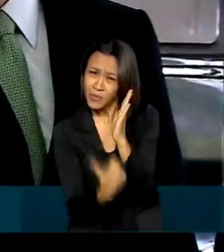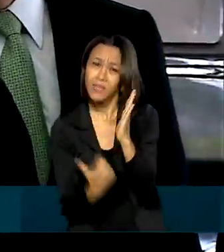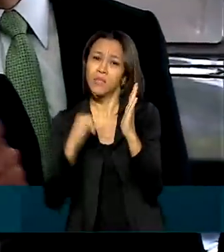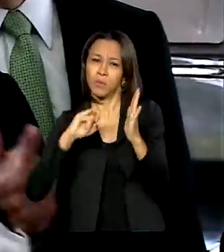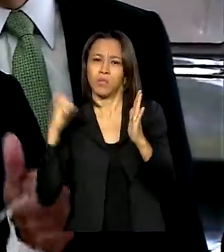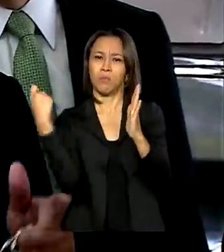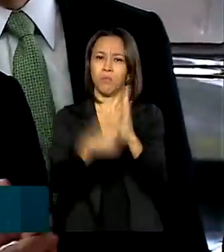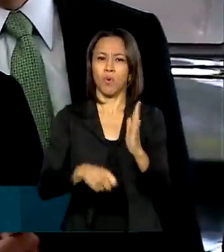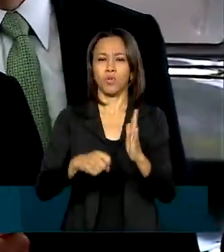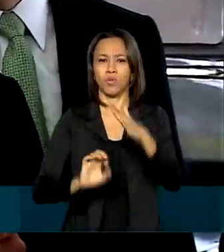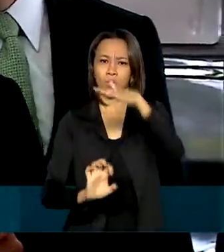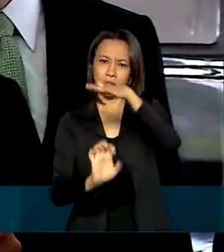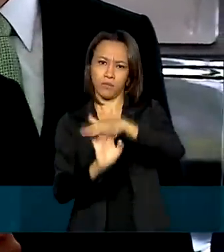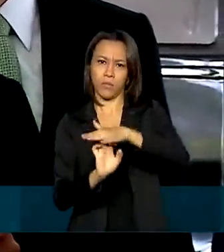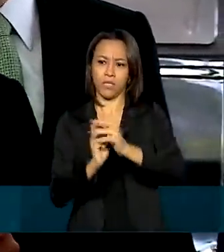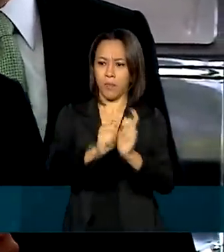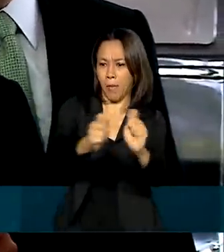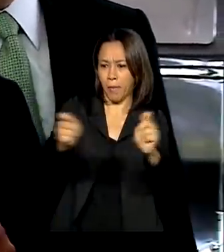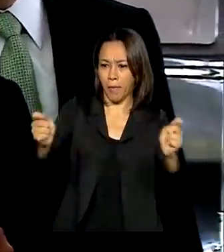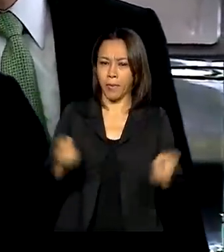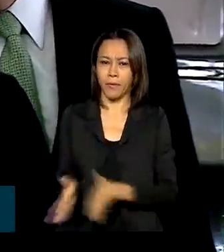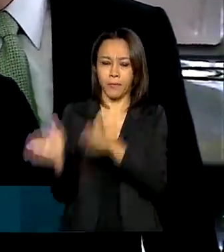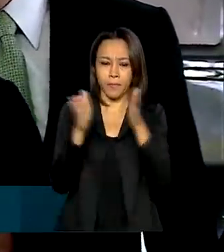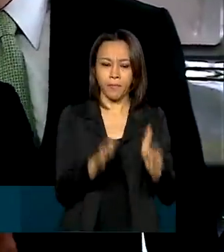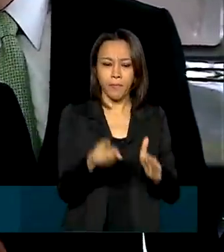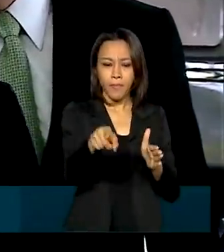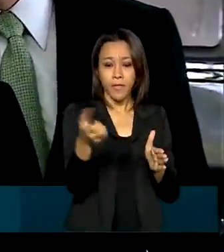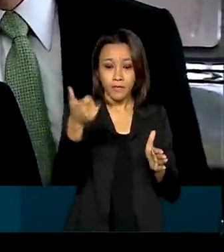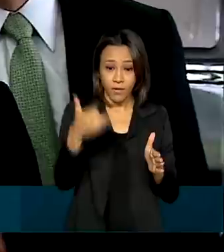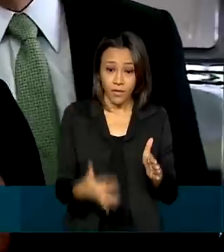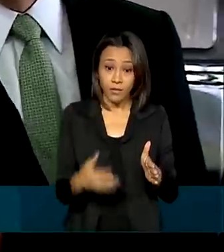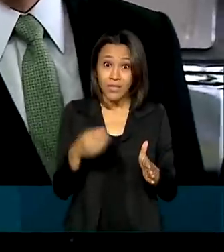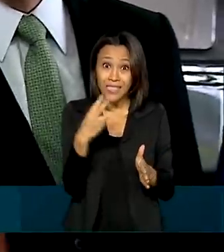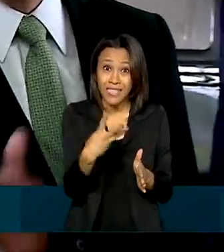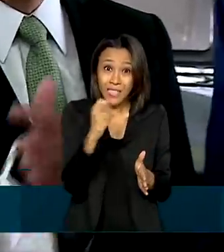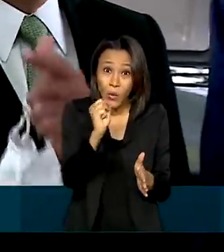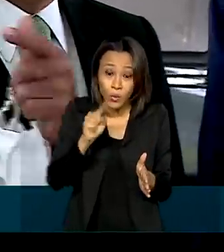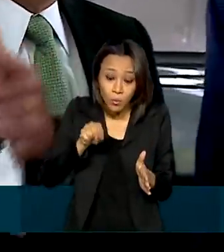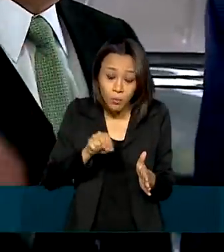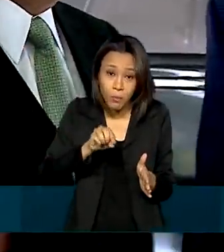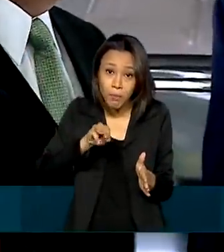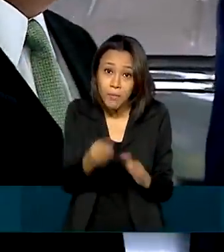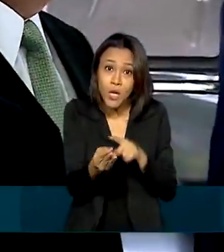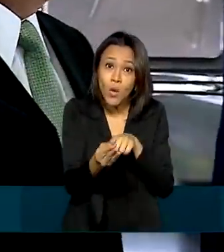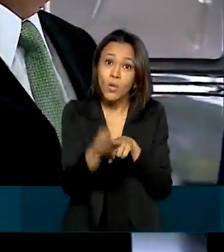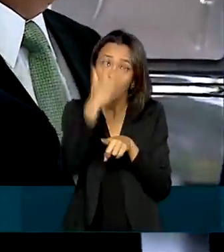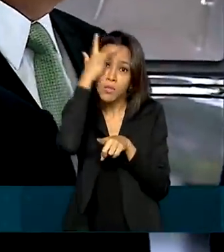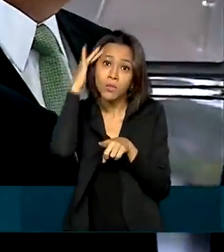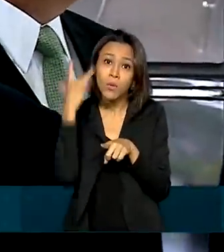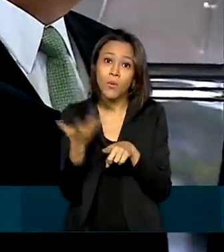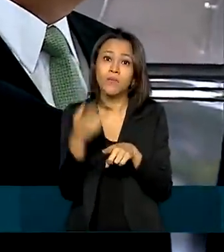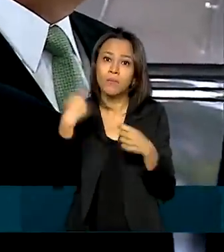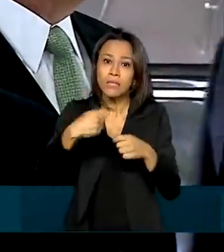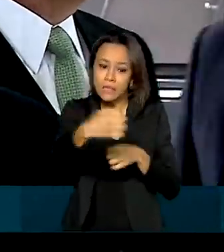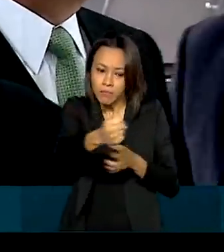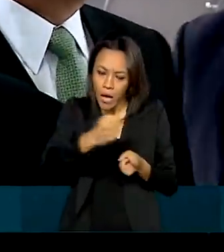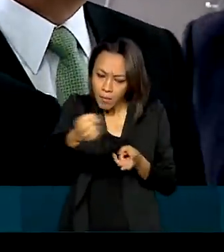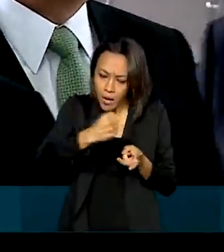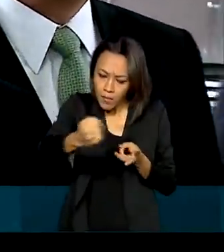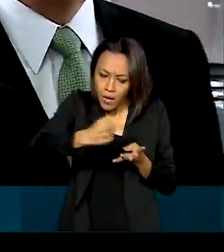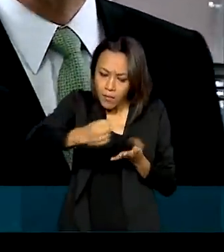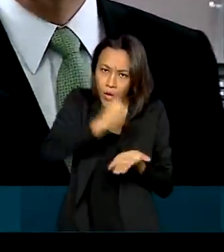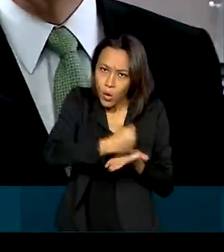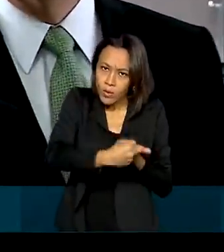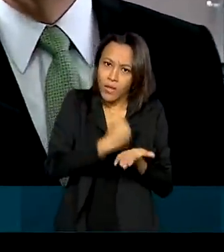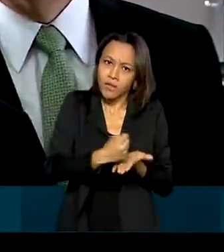Descobrimos 38 milhões de brasileiros, que eram os invisíveis. Temos que ajudar essa turma a ser reincorporada no mercado de trabalho. Então temos que